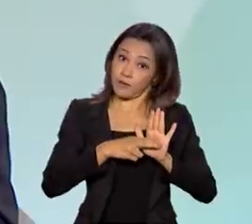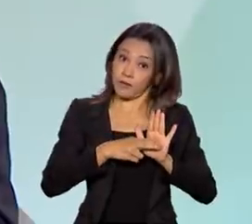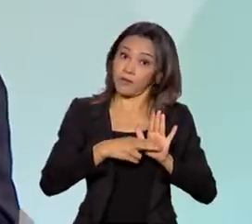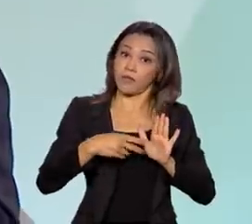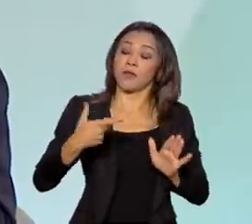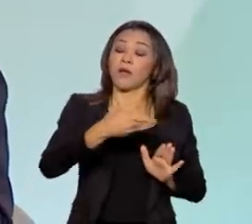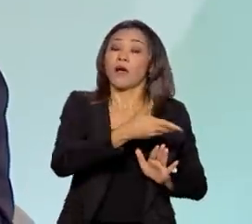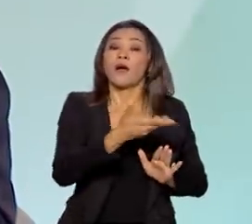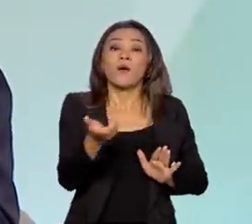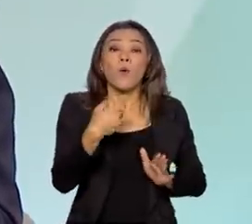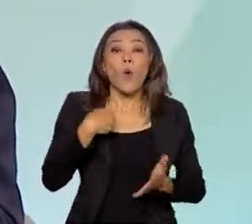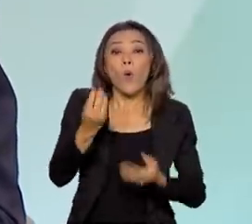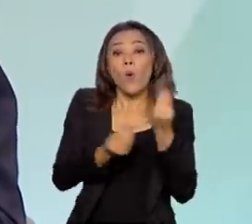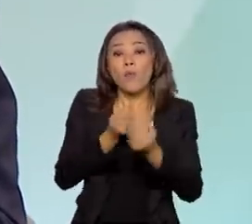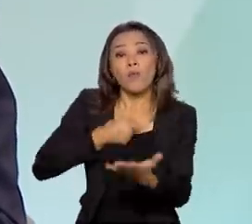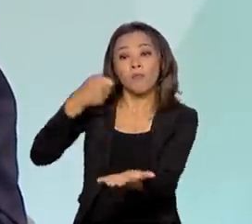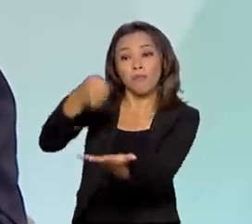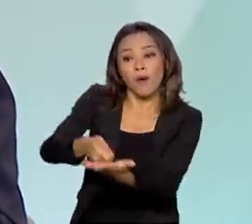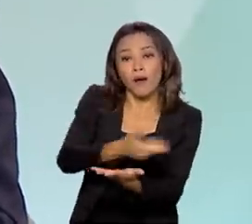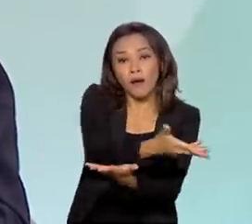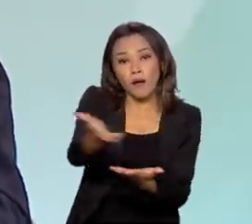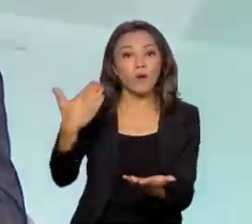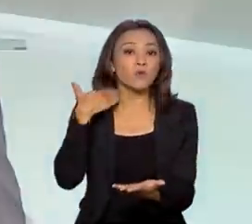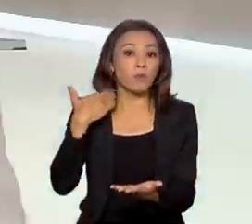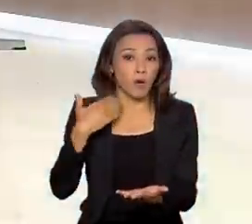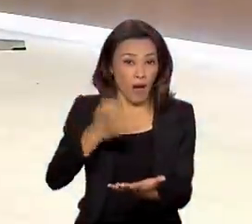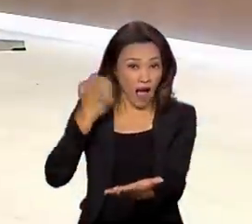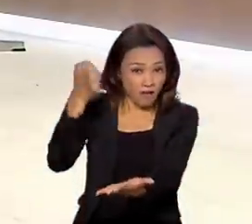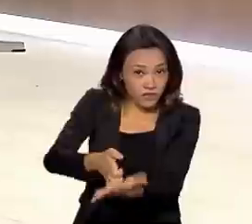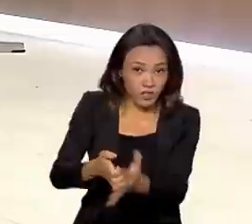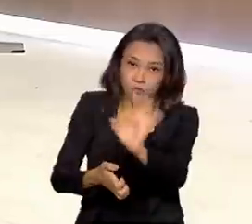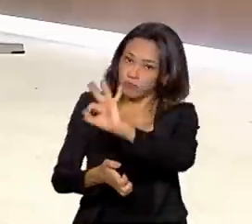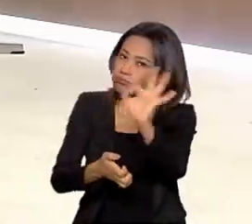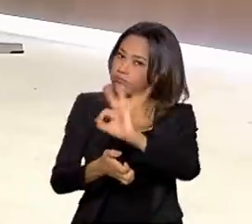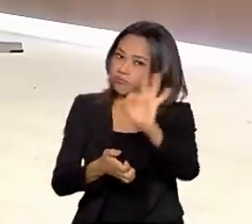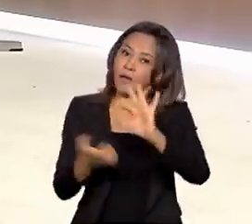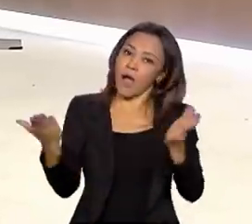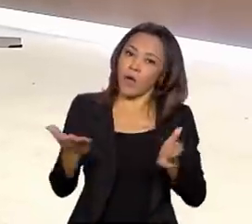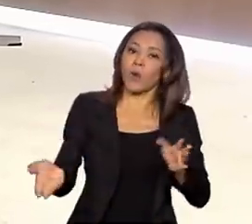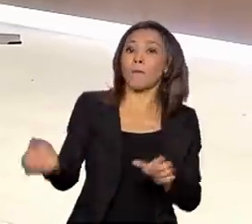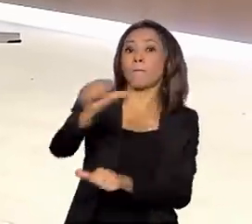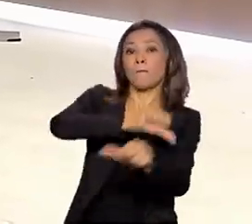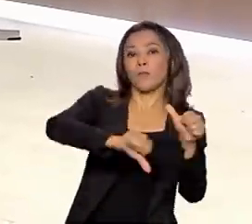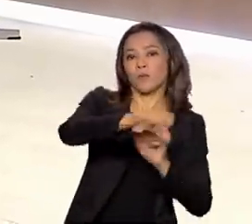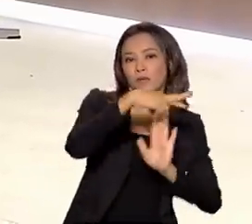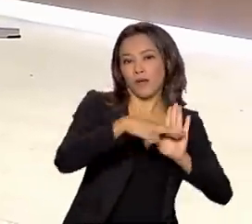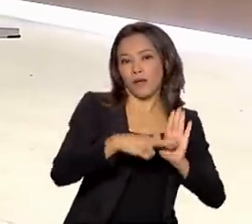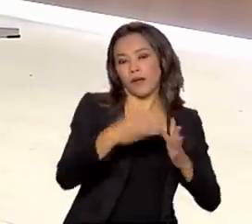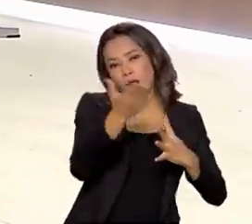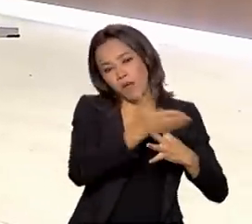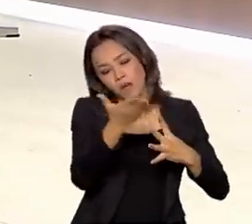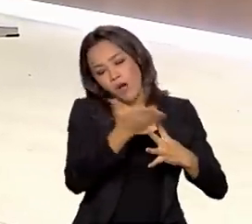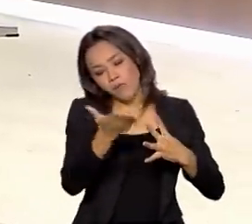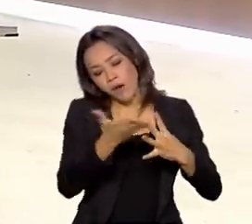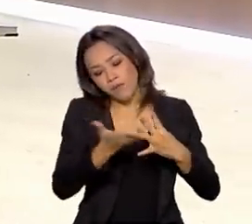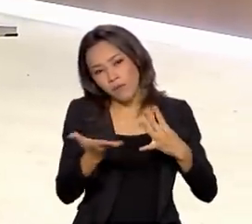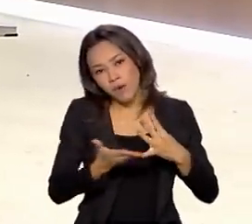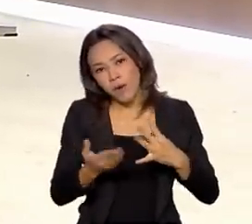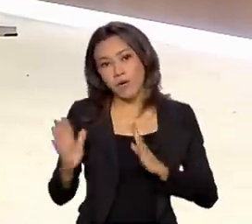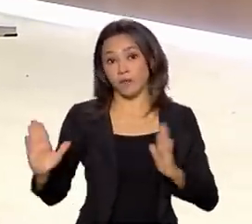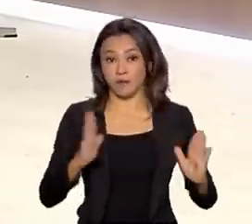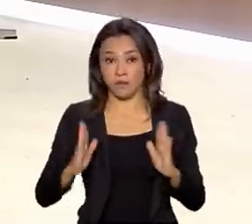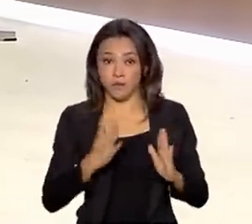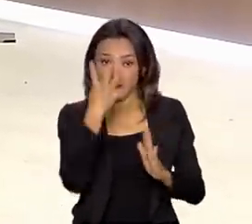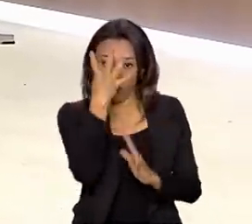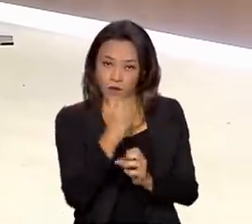remunerados, deixando de receber à vista e passarão a receber ao longo do tempo. Com isso, num período de quatro